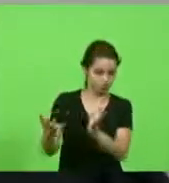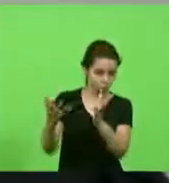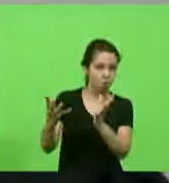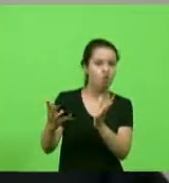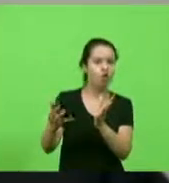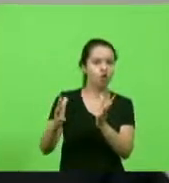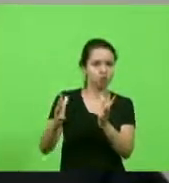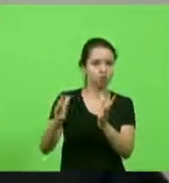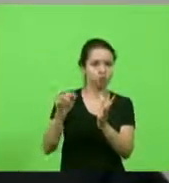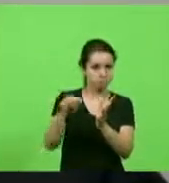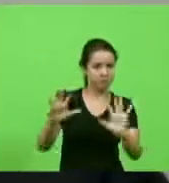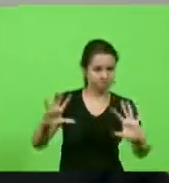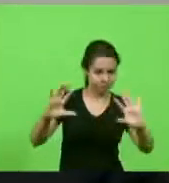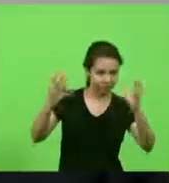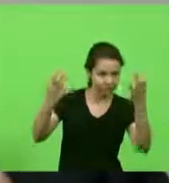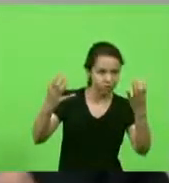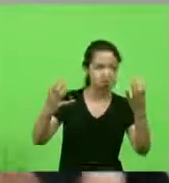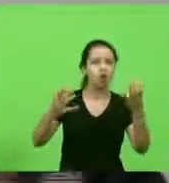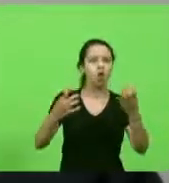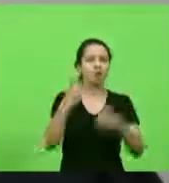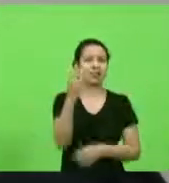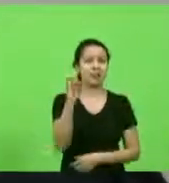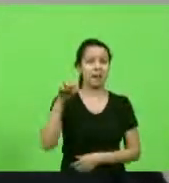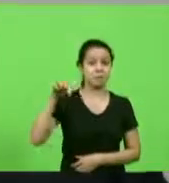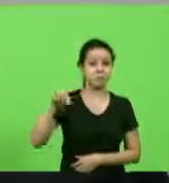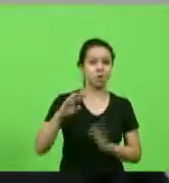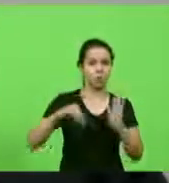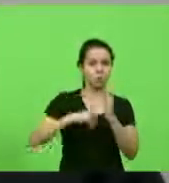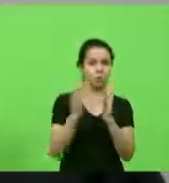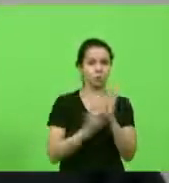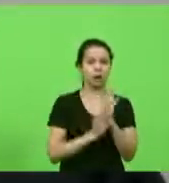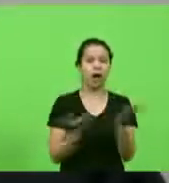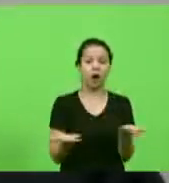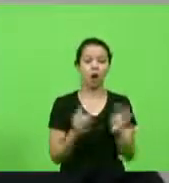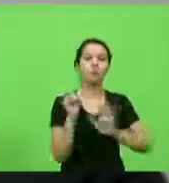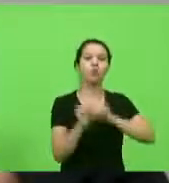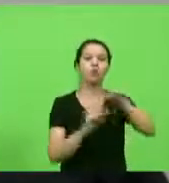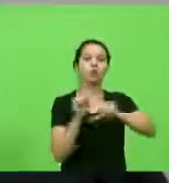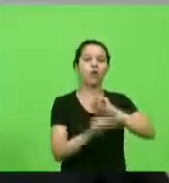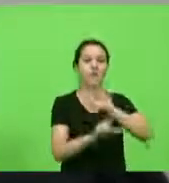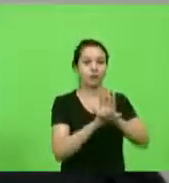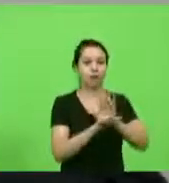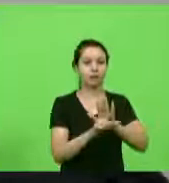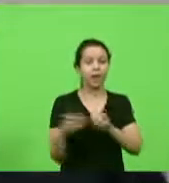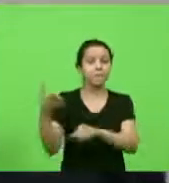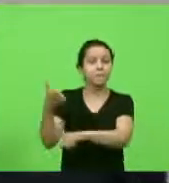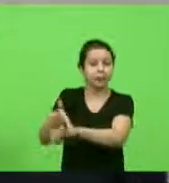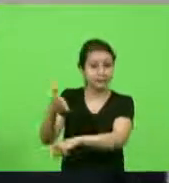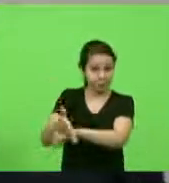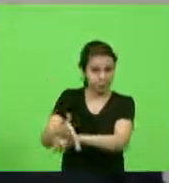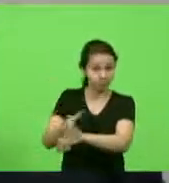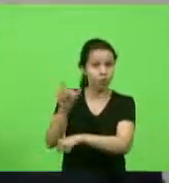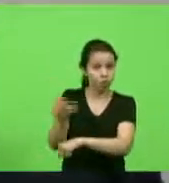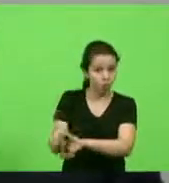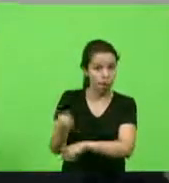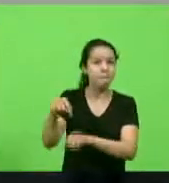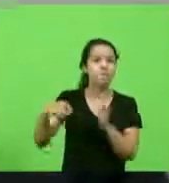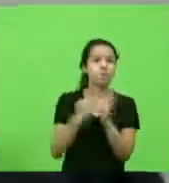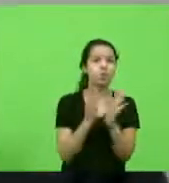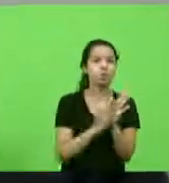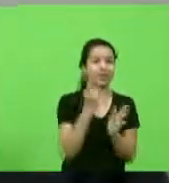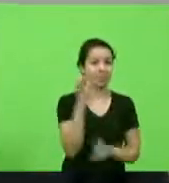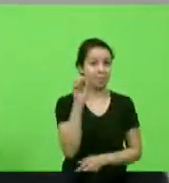evento 10 mil agora nós vamos modificar a lei para quem estiver participando 10 mil reais para quem estiver